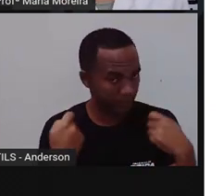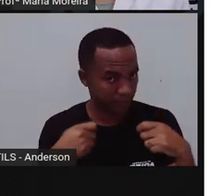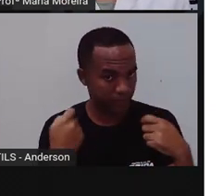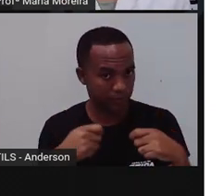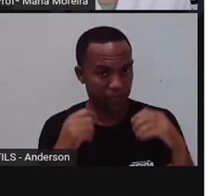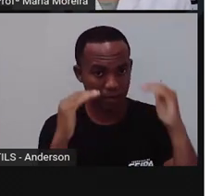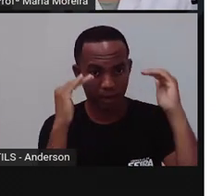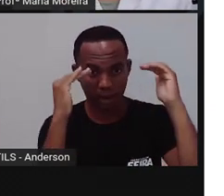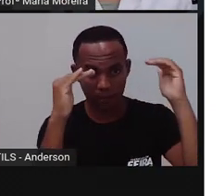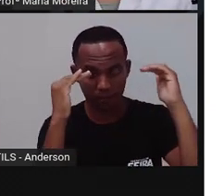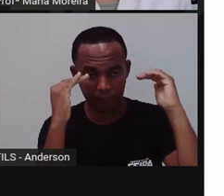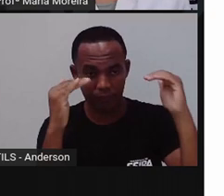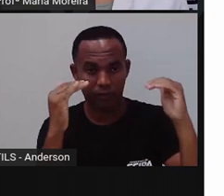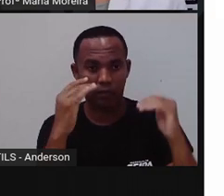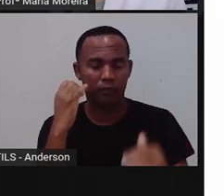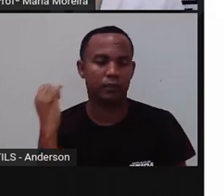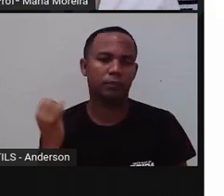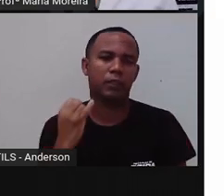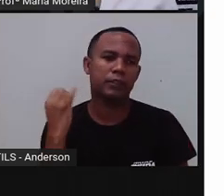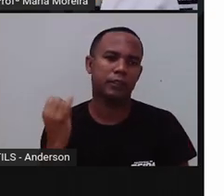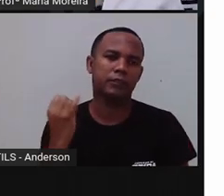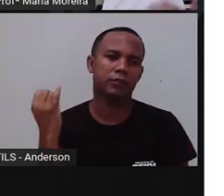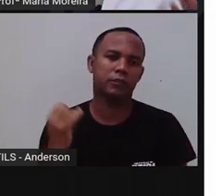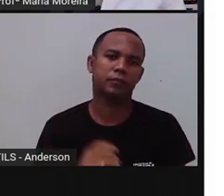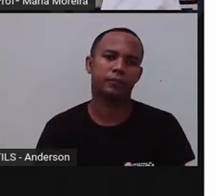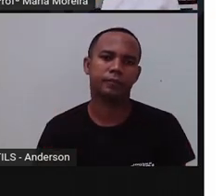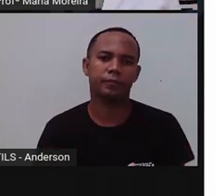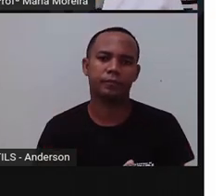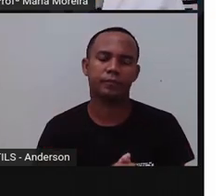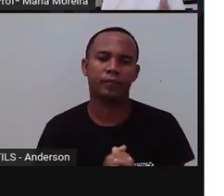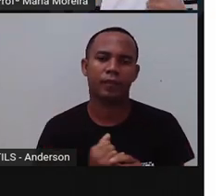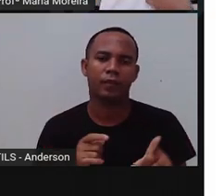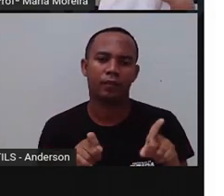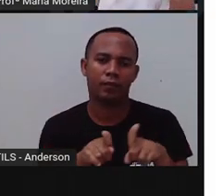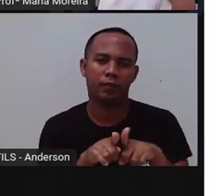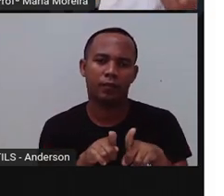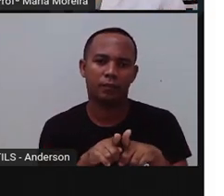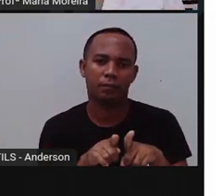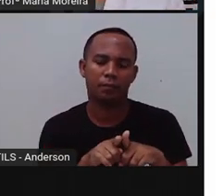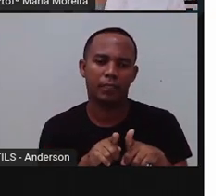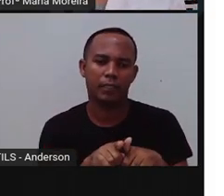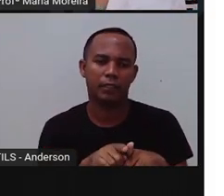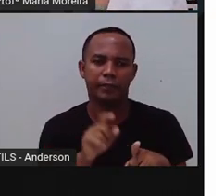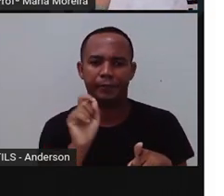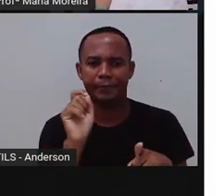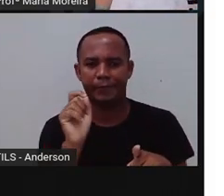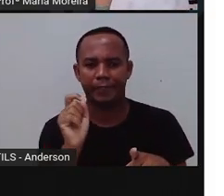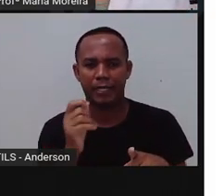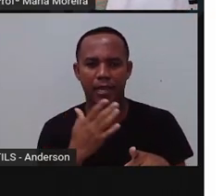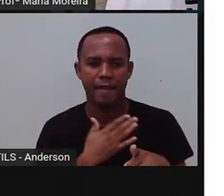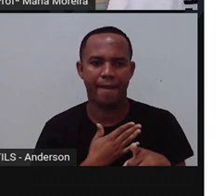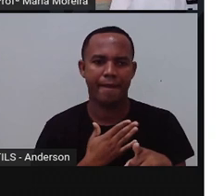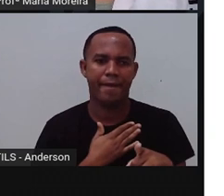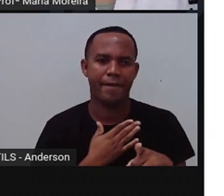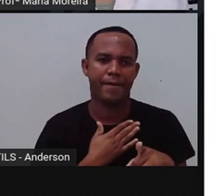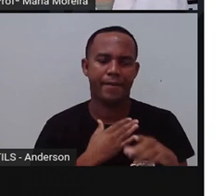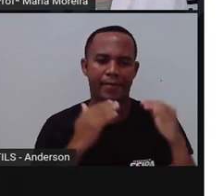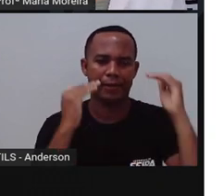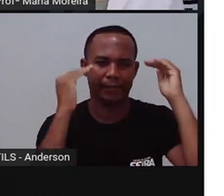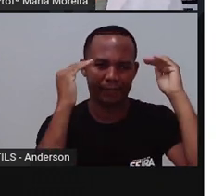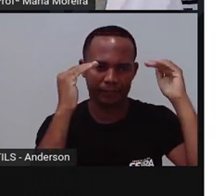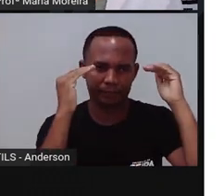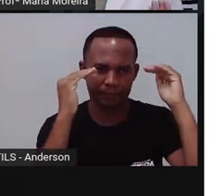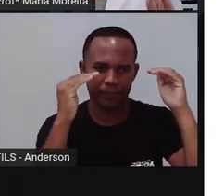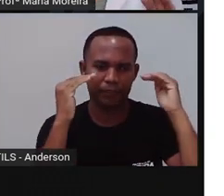respeitar. Não é isso? E a partir do momento que eu respeito isso, eu vou ter o quê?